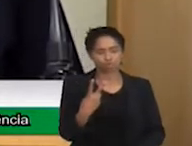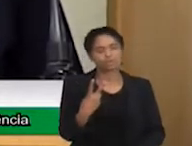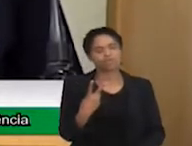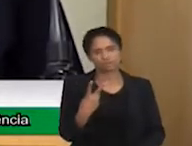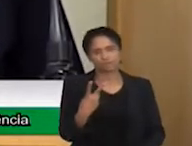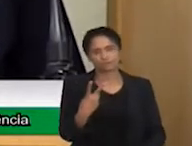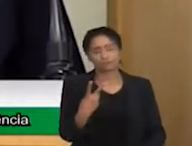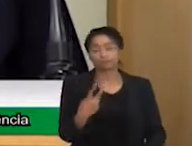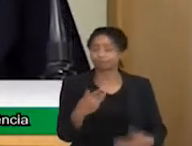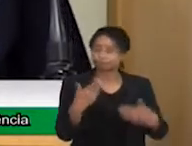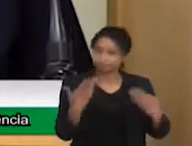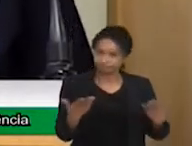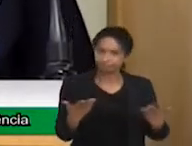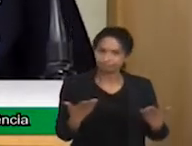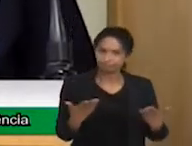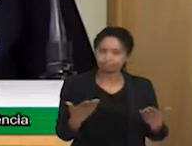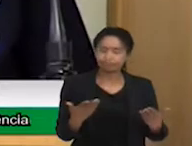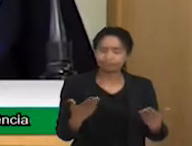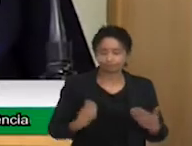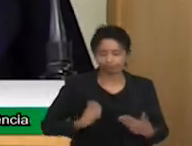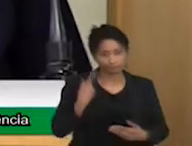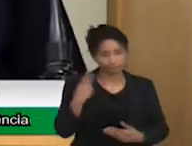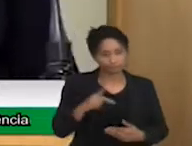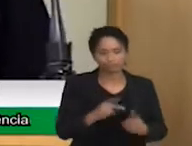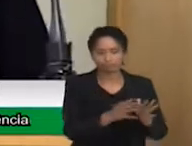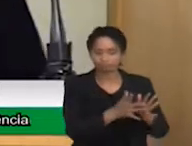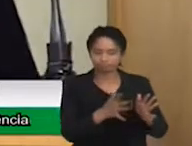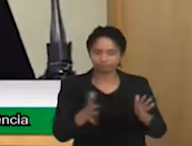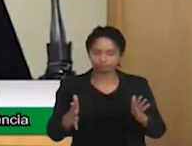investigação. para o Téa.